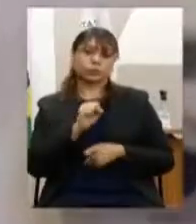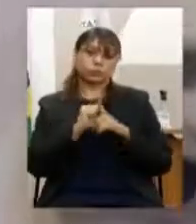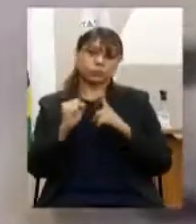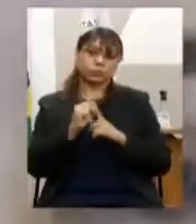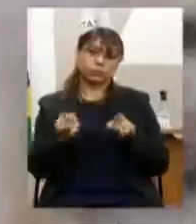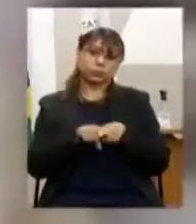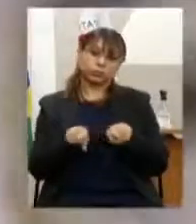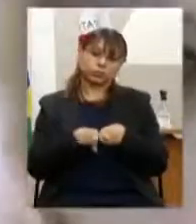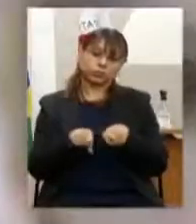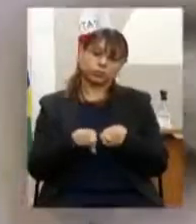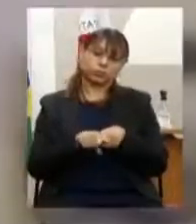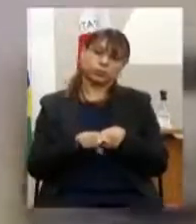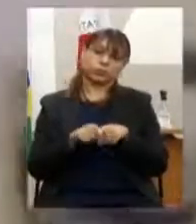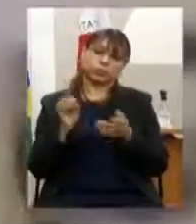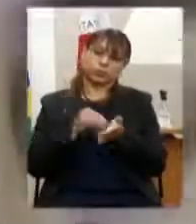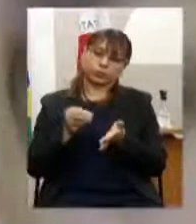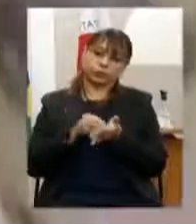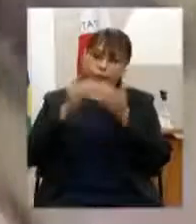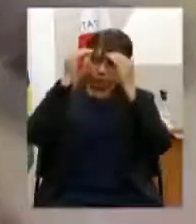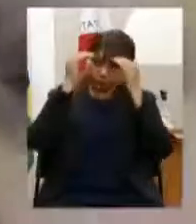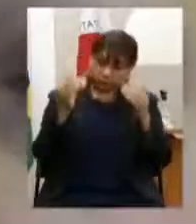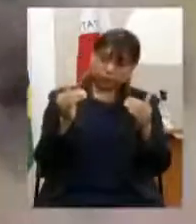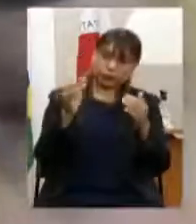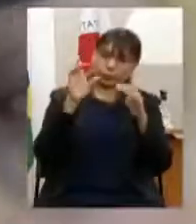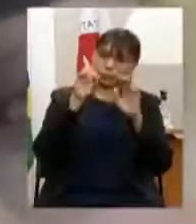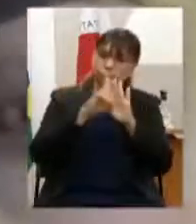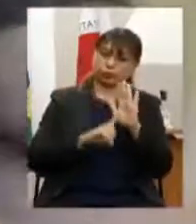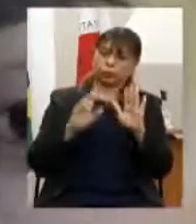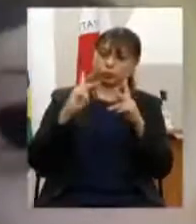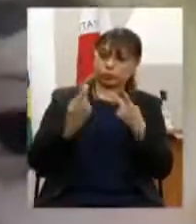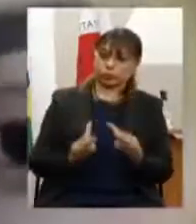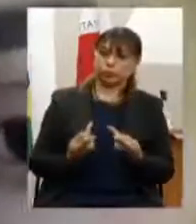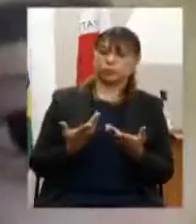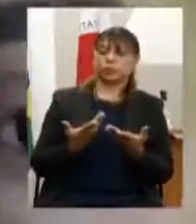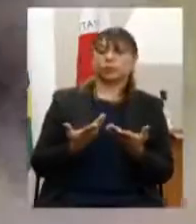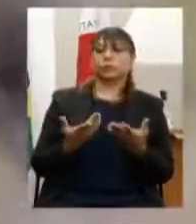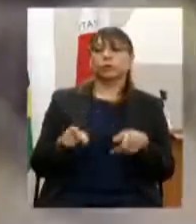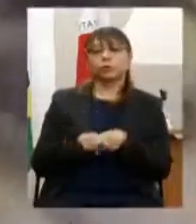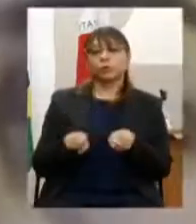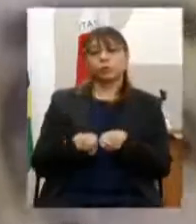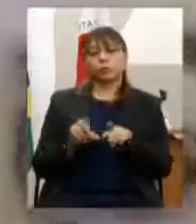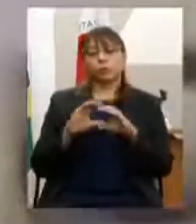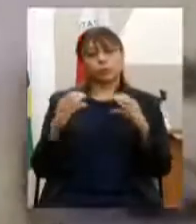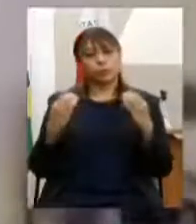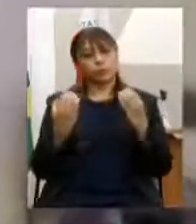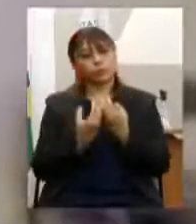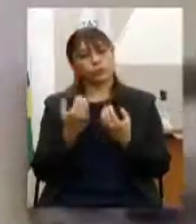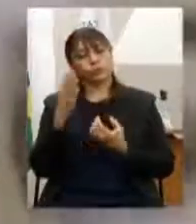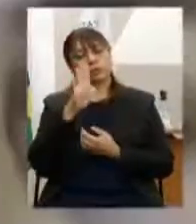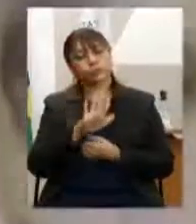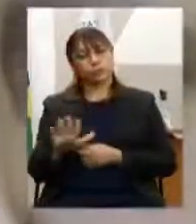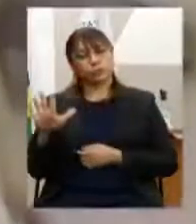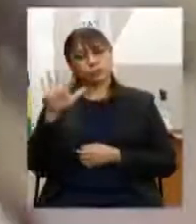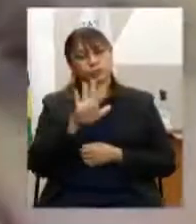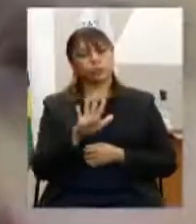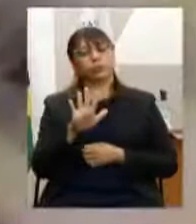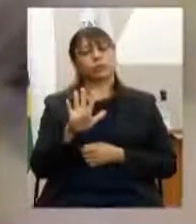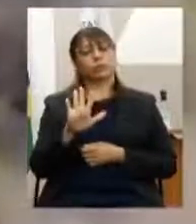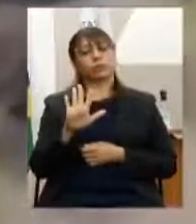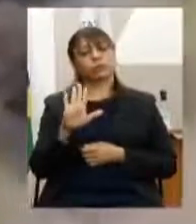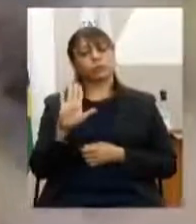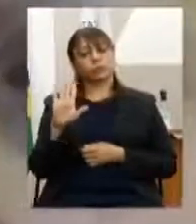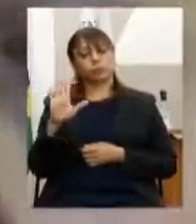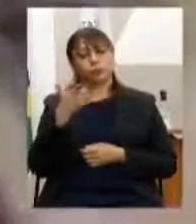humanos, também seguindo recomendação de deliberações de conferência estadual de assistência para atendimento a